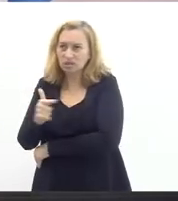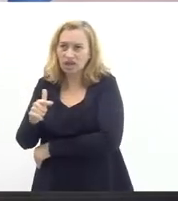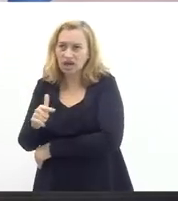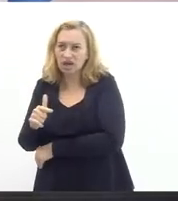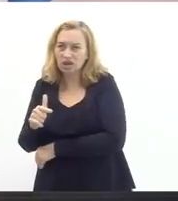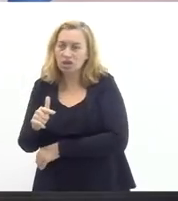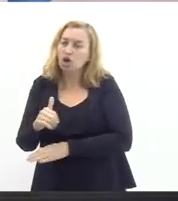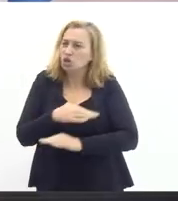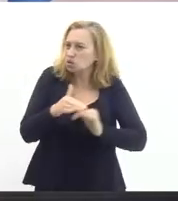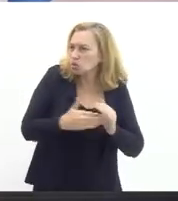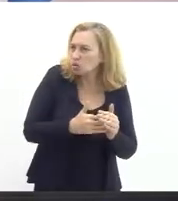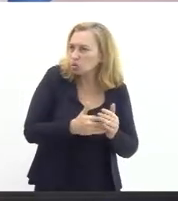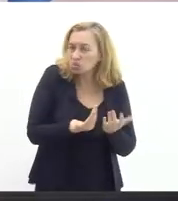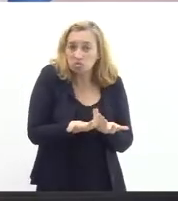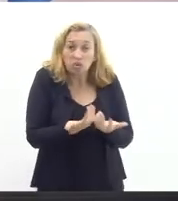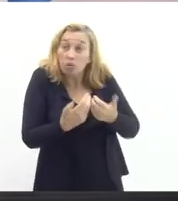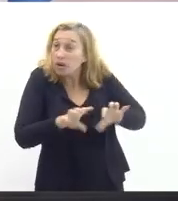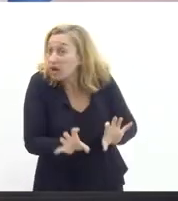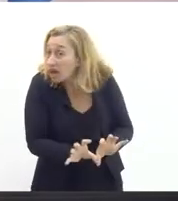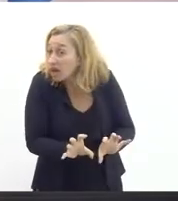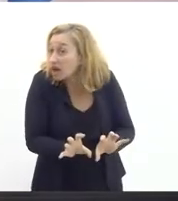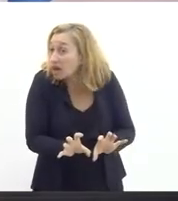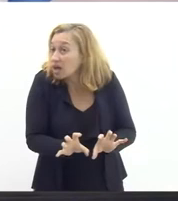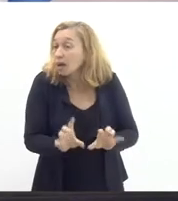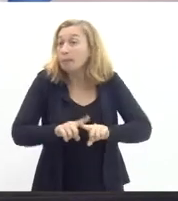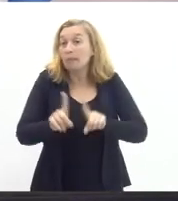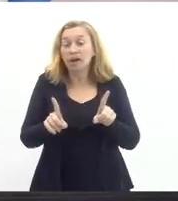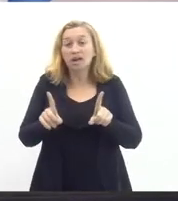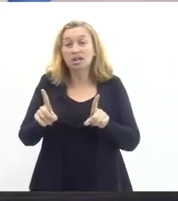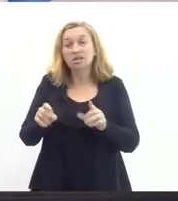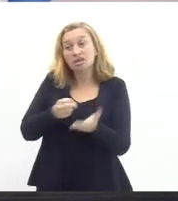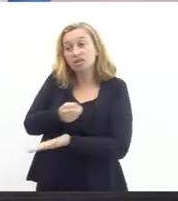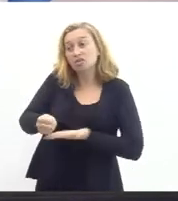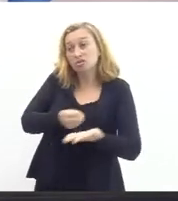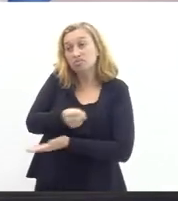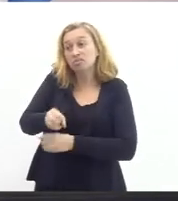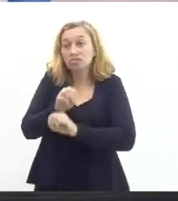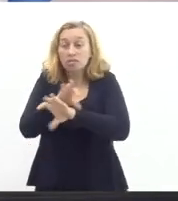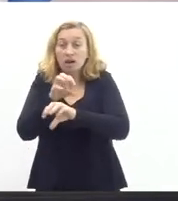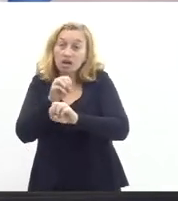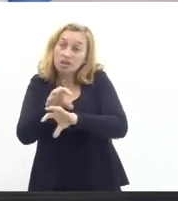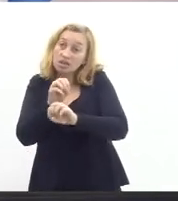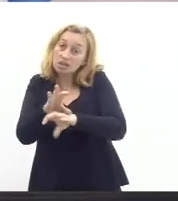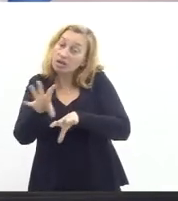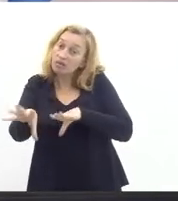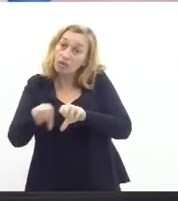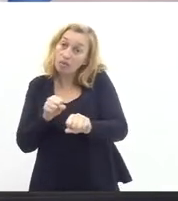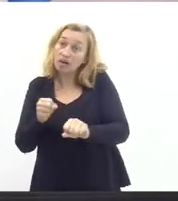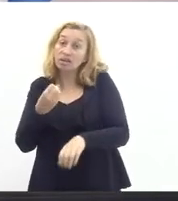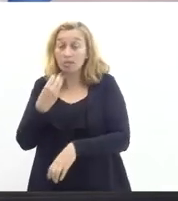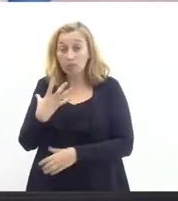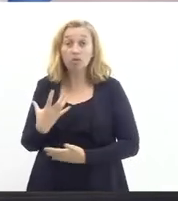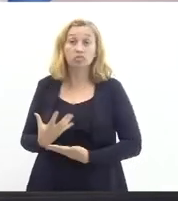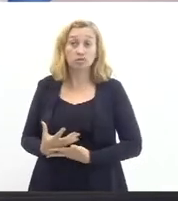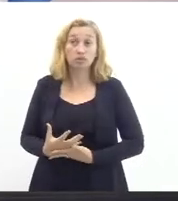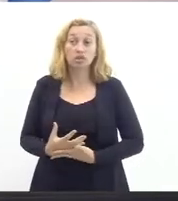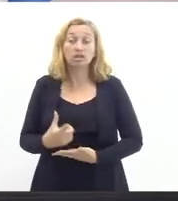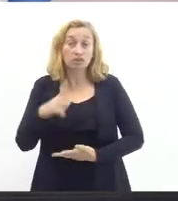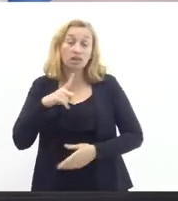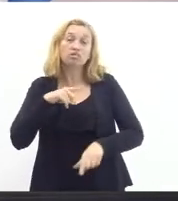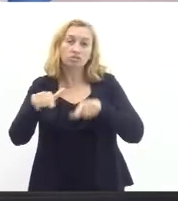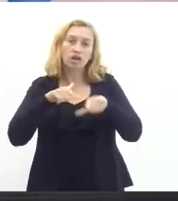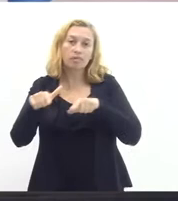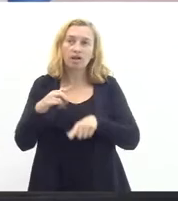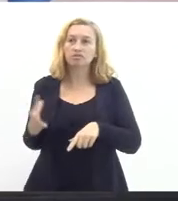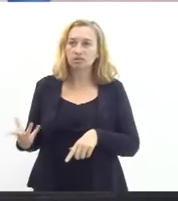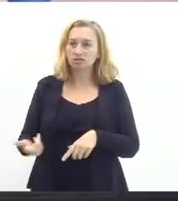consigam. É fundamental que todos concluam, pelo menos, a educação básica, e que tenham acesso a uma formação para ter um emprego digno